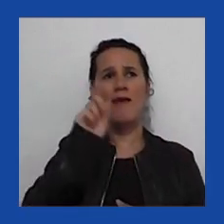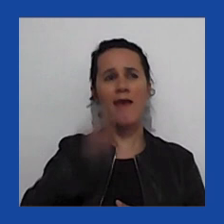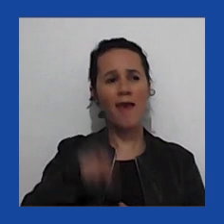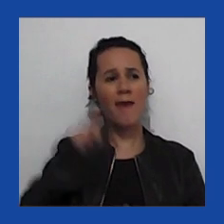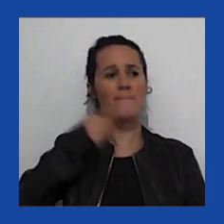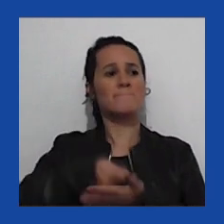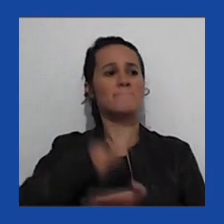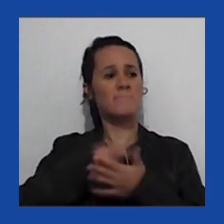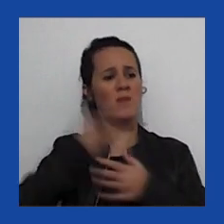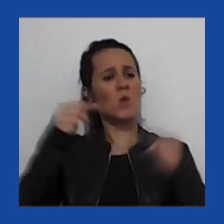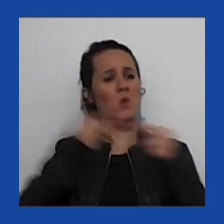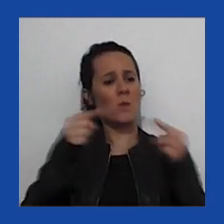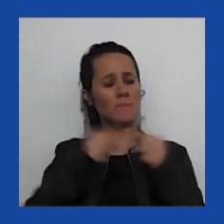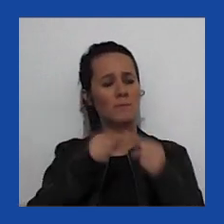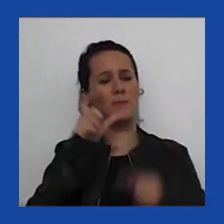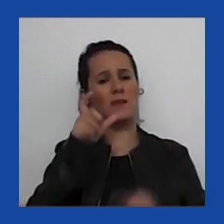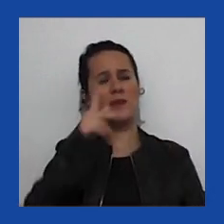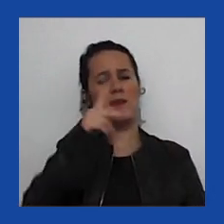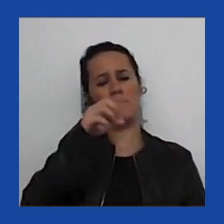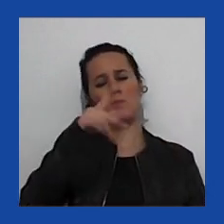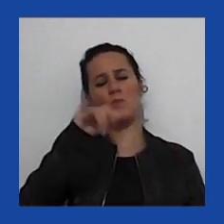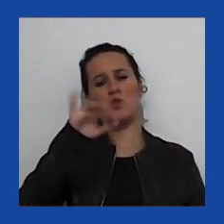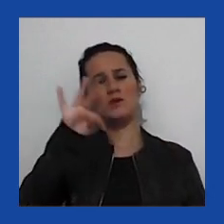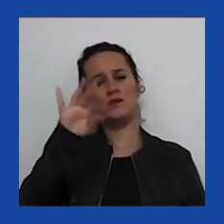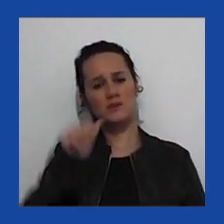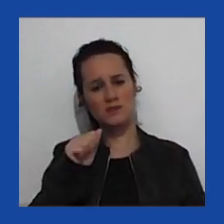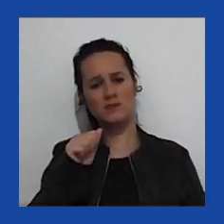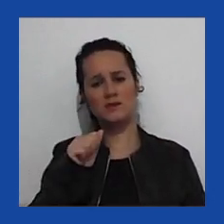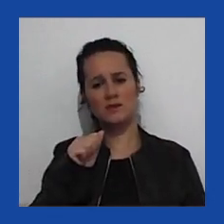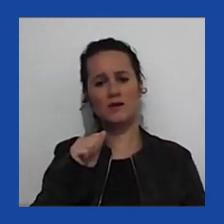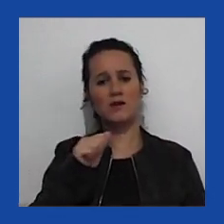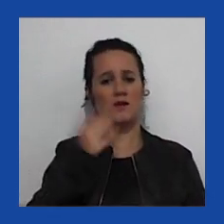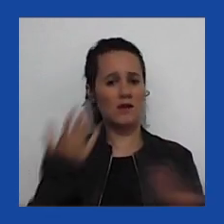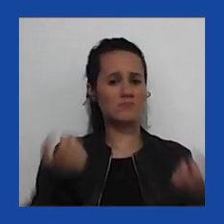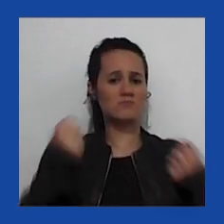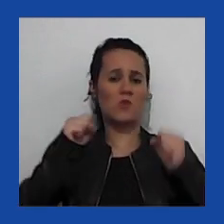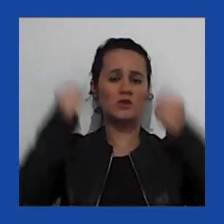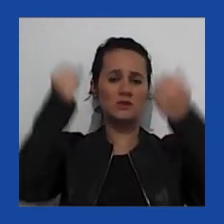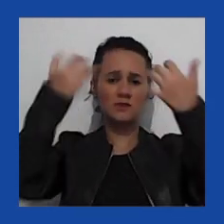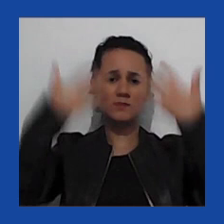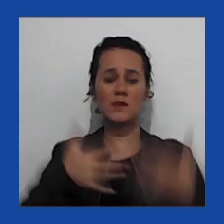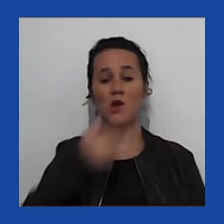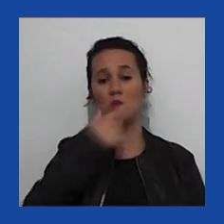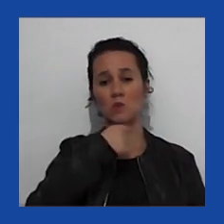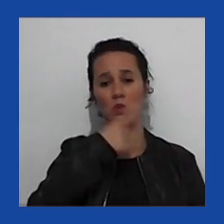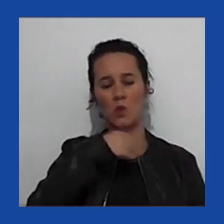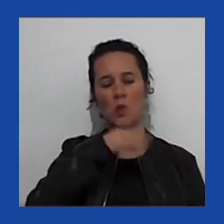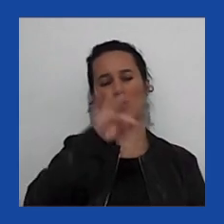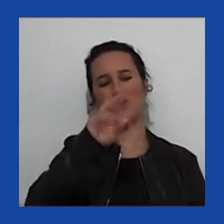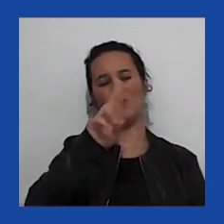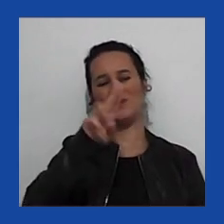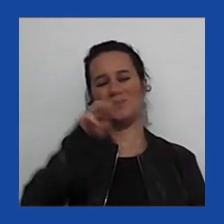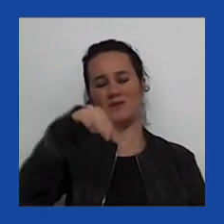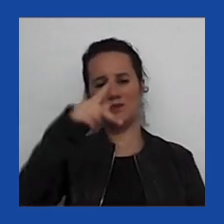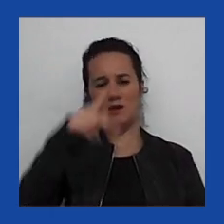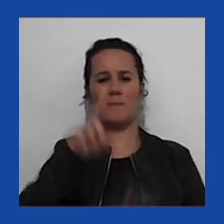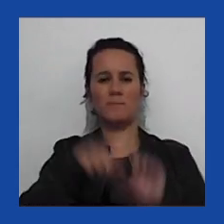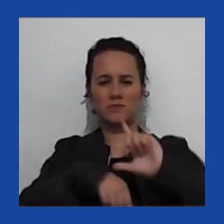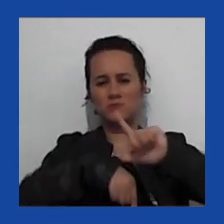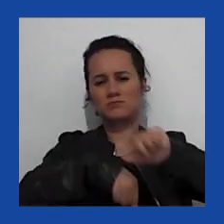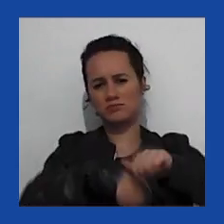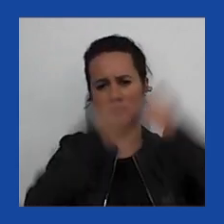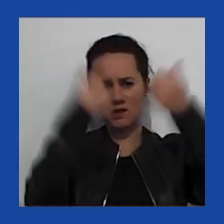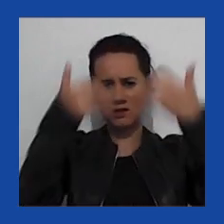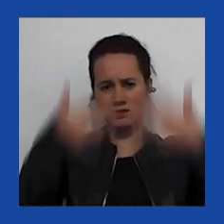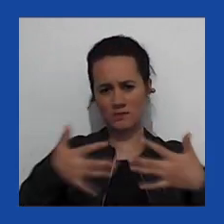populista. Ele liderou a campanha para o Brexit. Aí podemos falar sobre o Donald Trump mais tarde. Esses